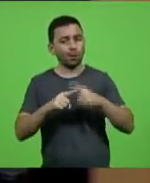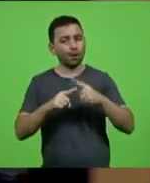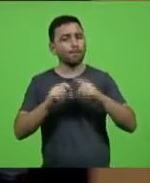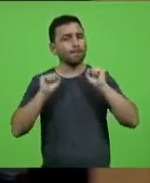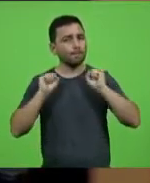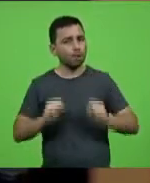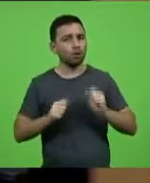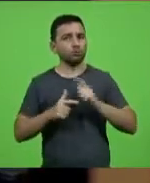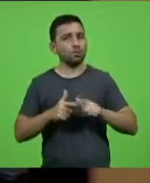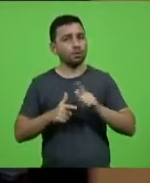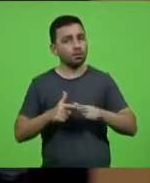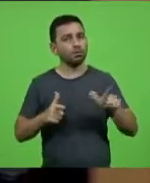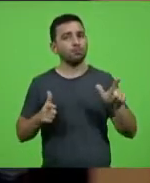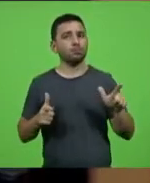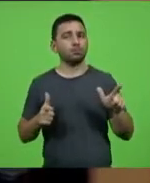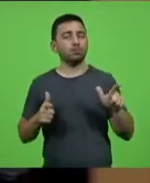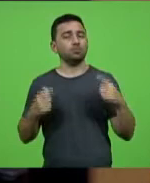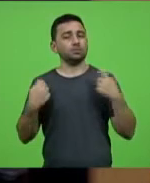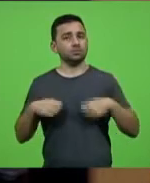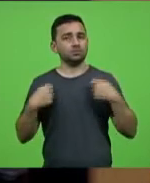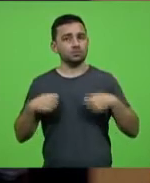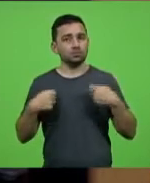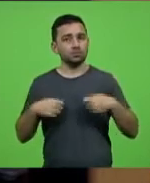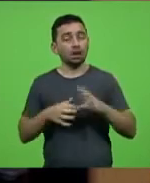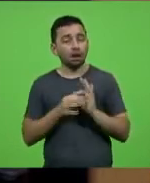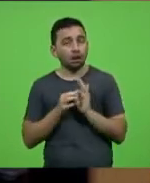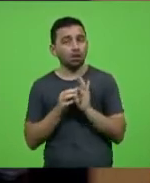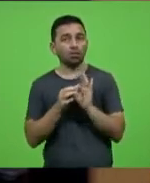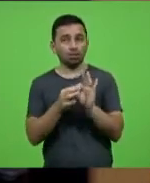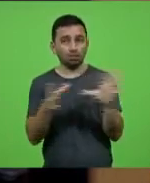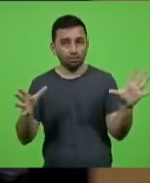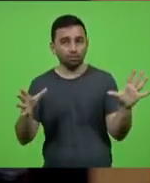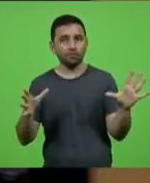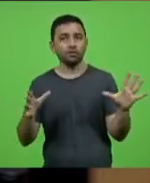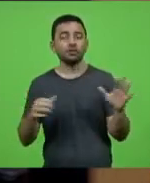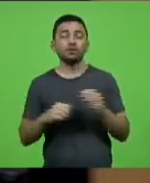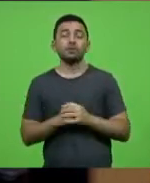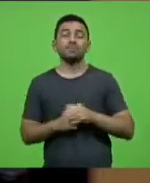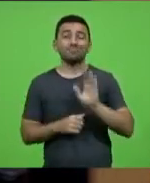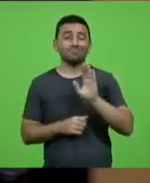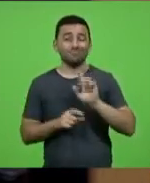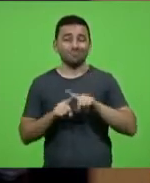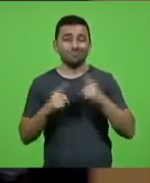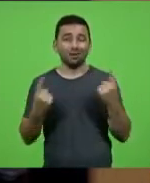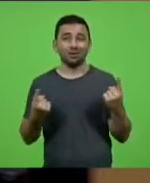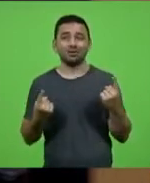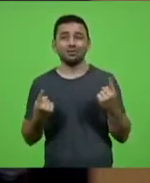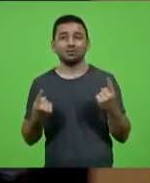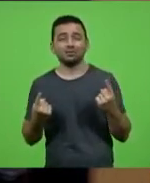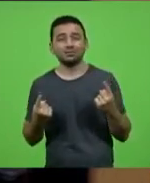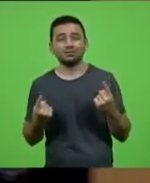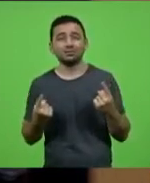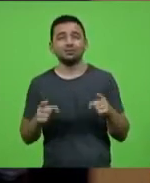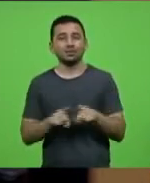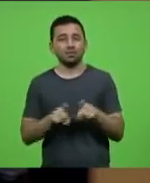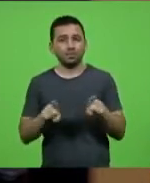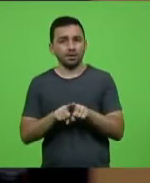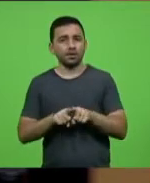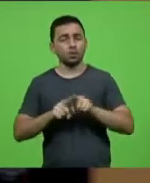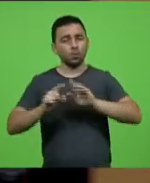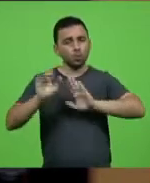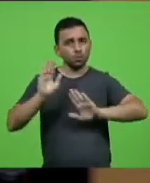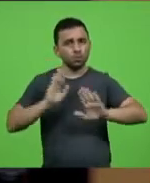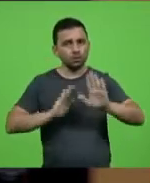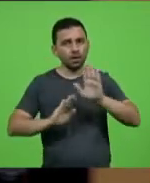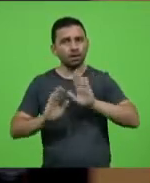Então, é bom que haja essa liberação, mas que ela seja feita com todo o zelo, com